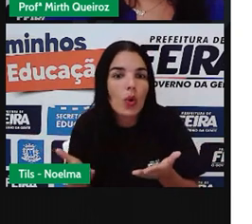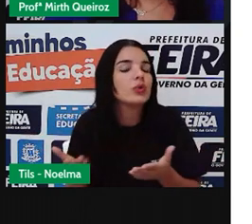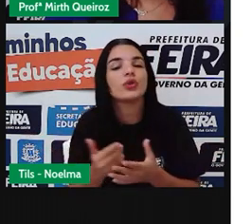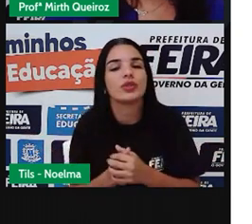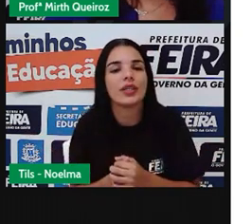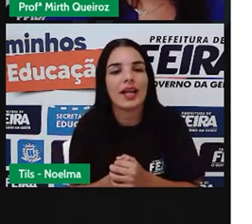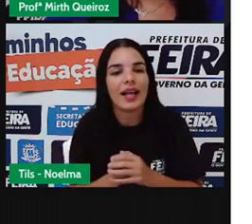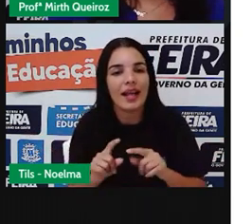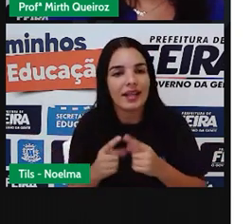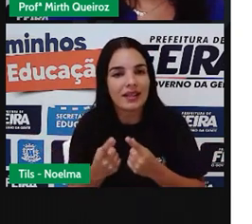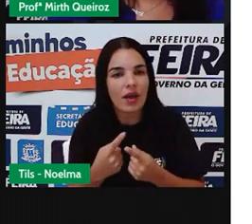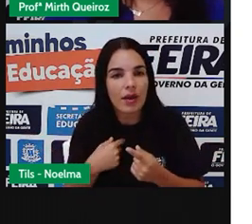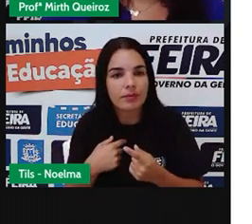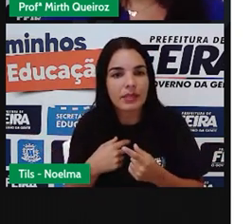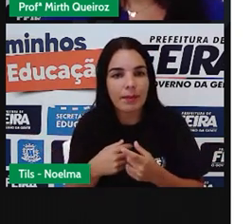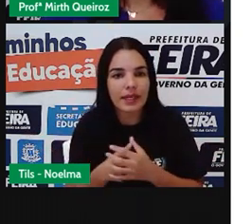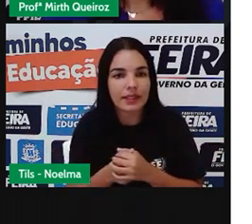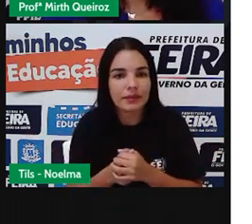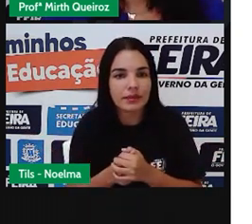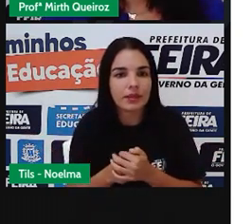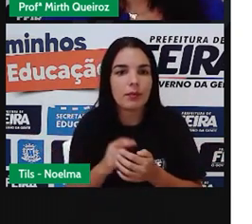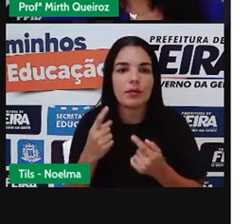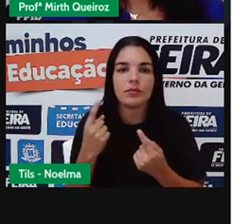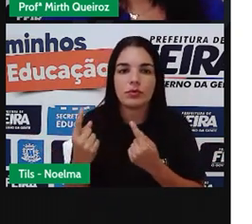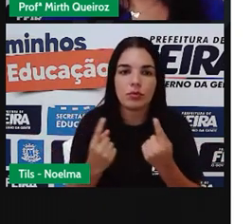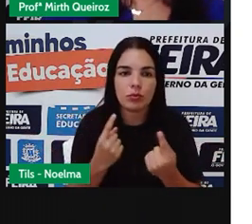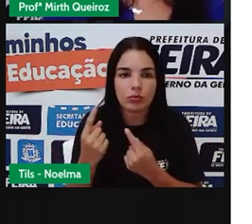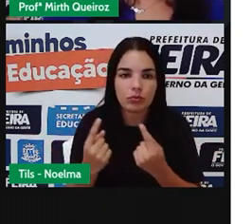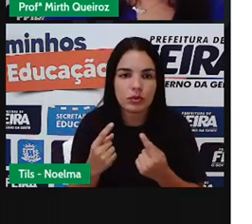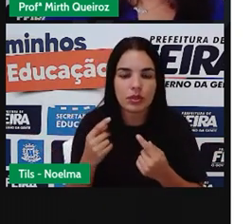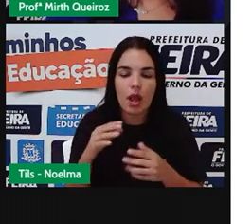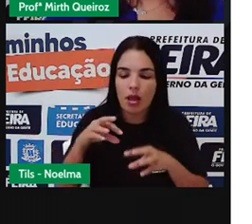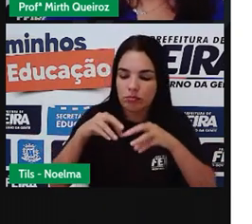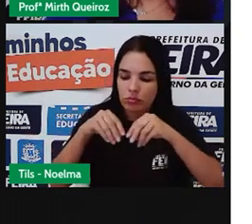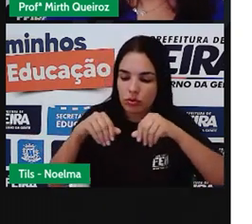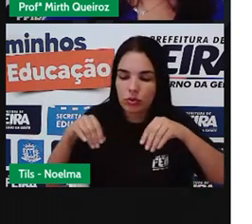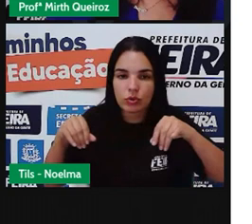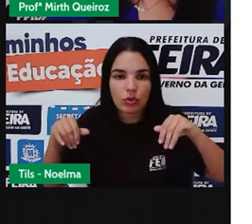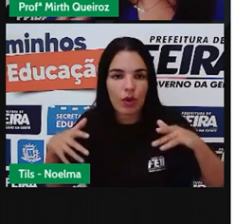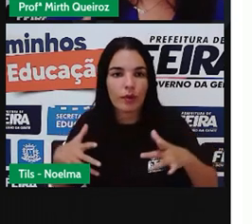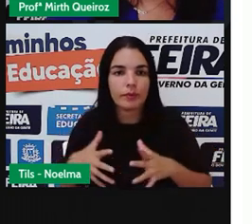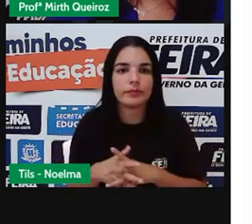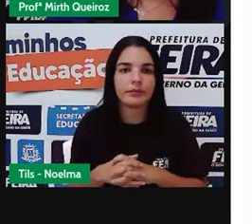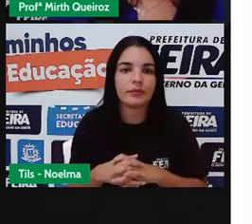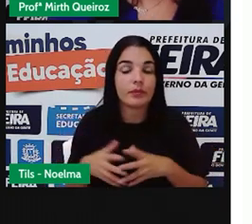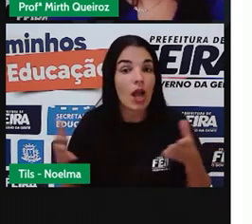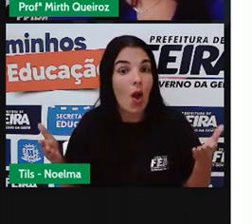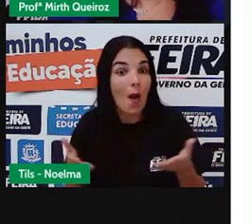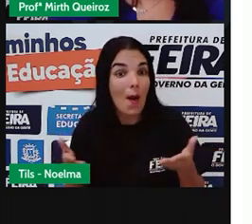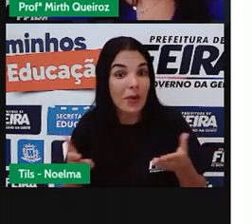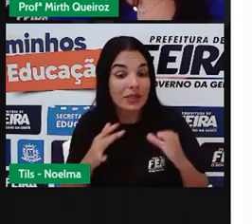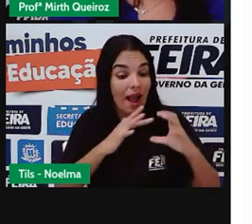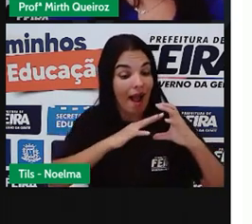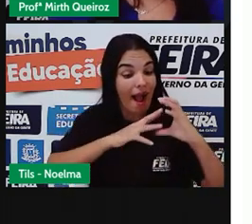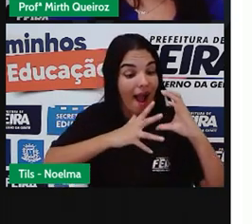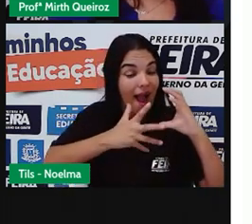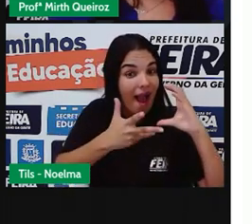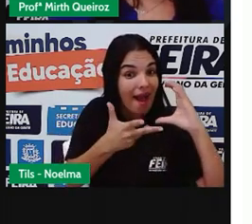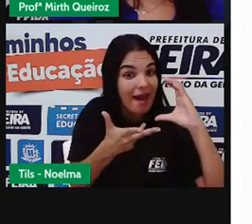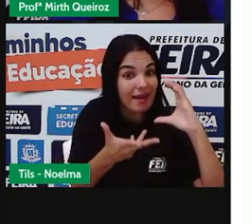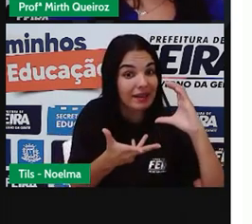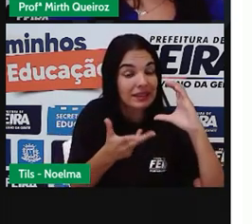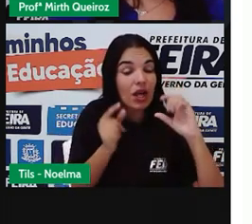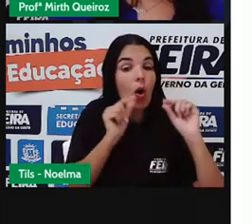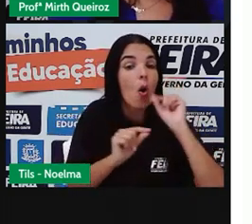a PRO apresentou para vocês os tipos de sol e hoje nós vamos caracterizar esses